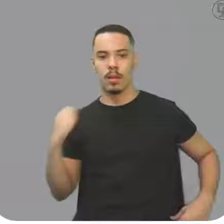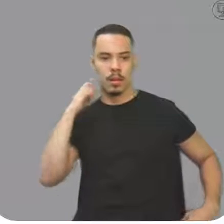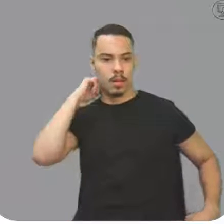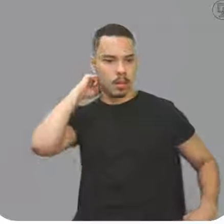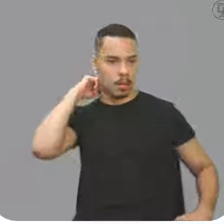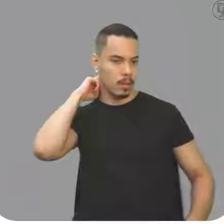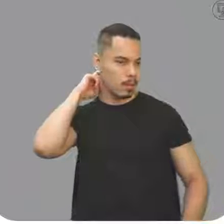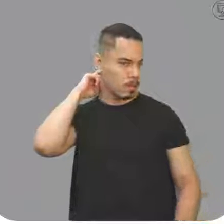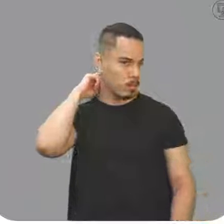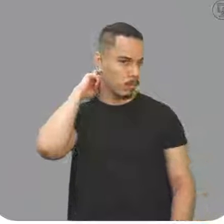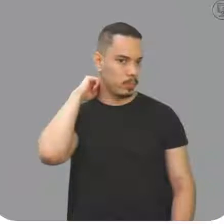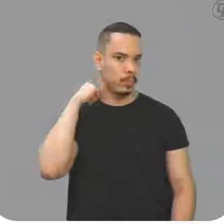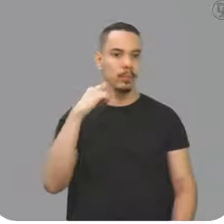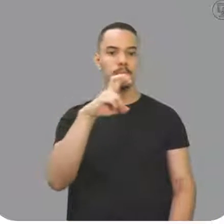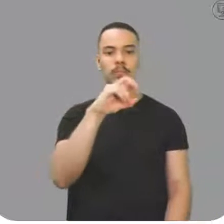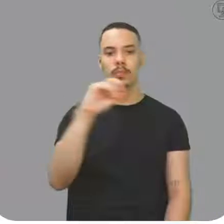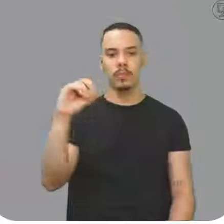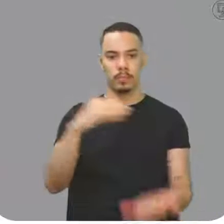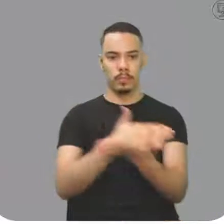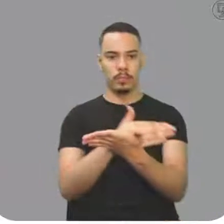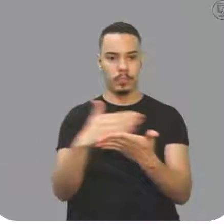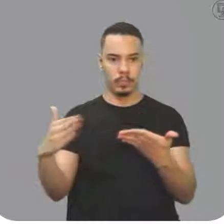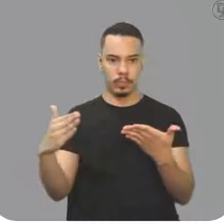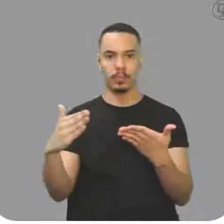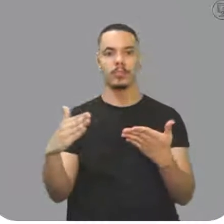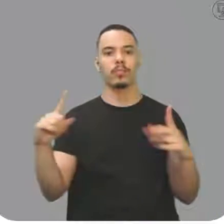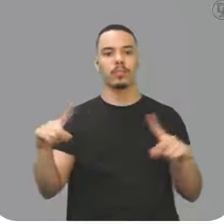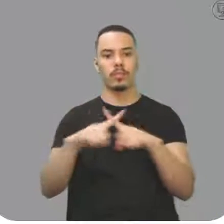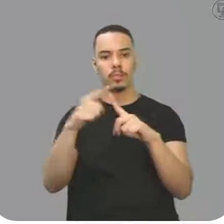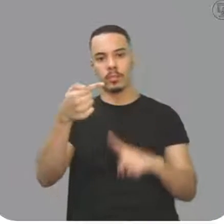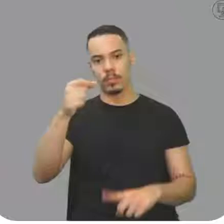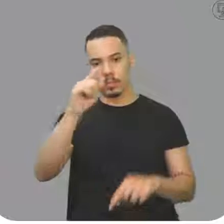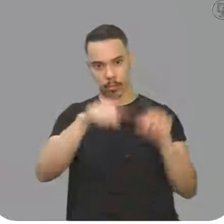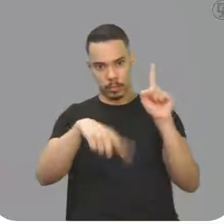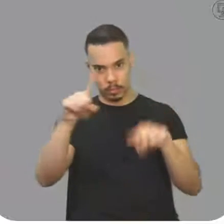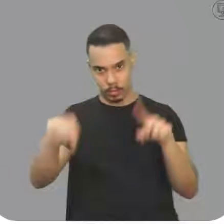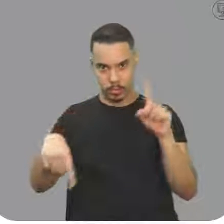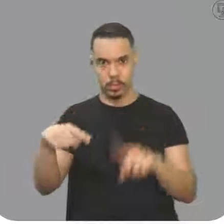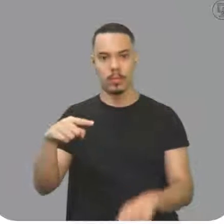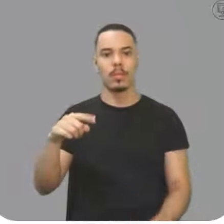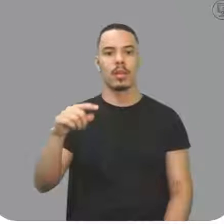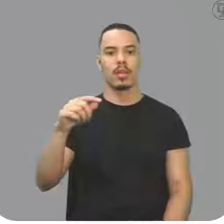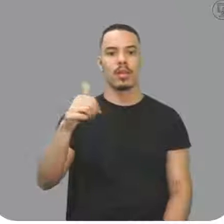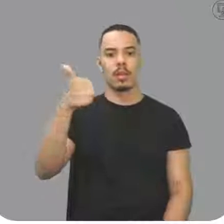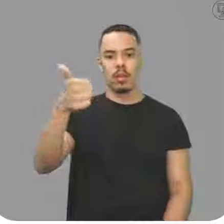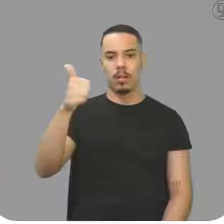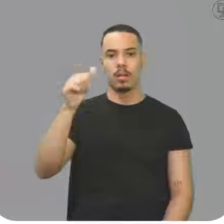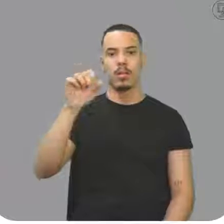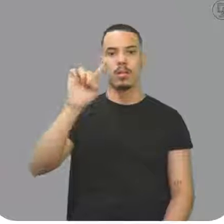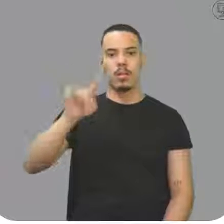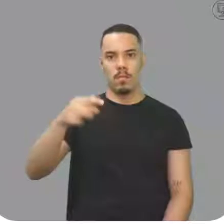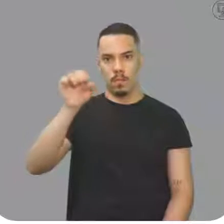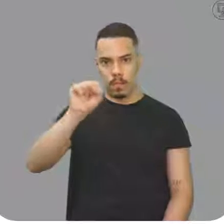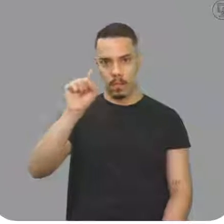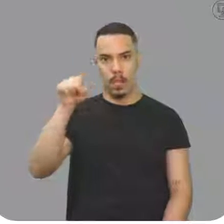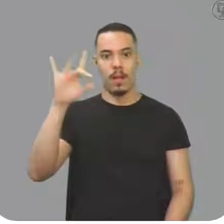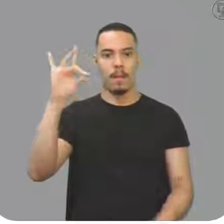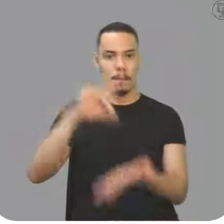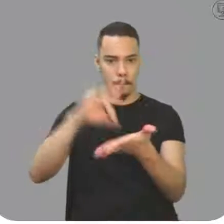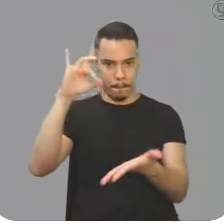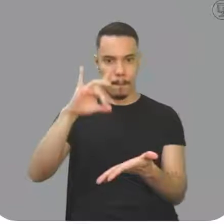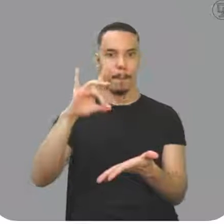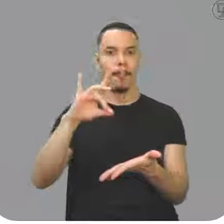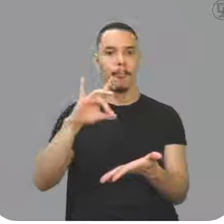500, que é o volume inicial, 70 é a variação de temperatura, e o coeficiente do mercúrio, do real, é 1